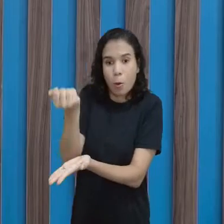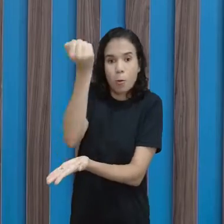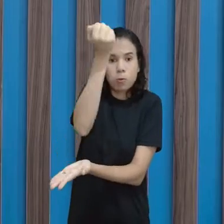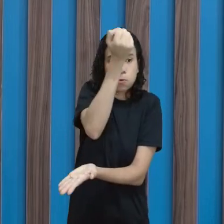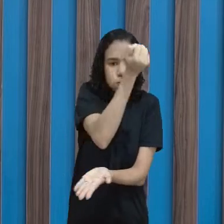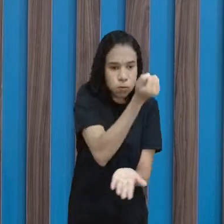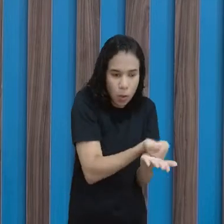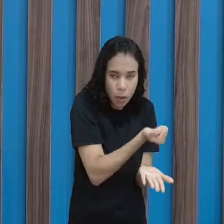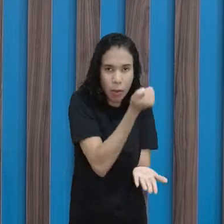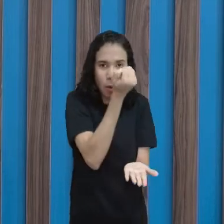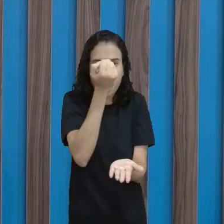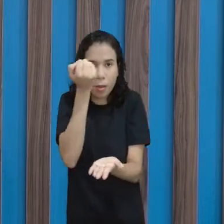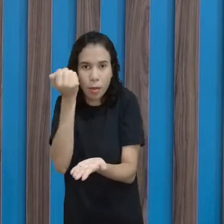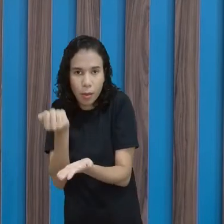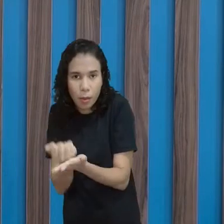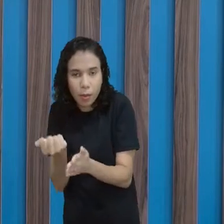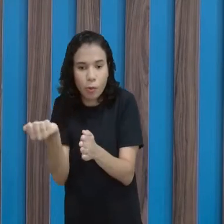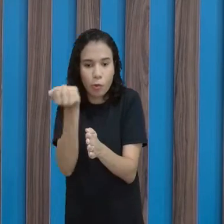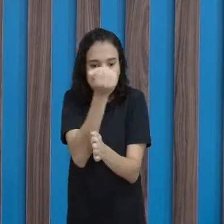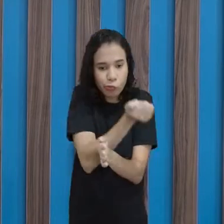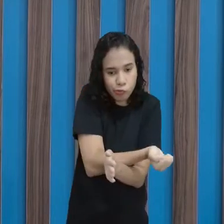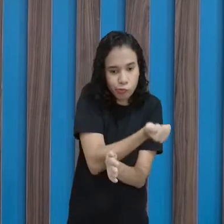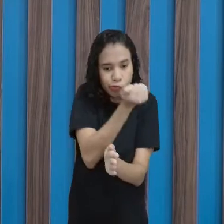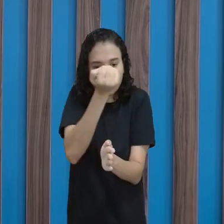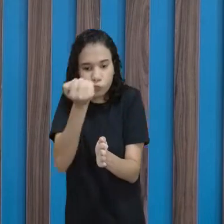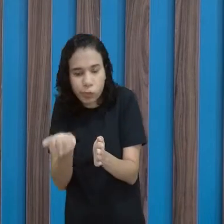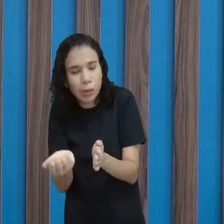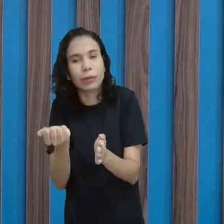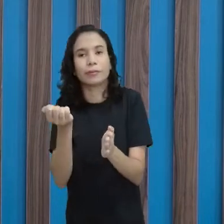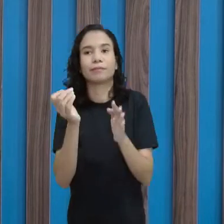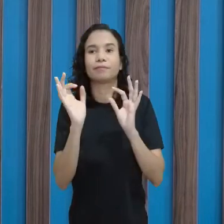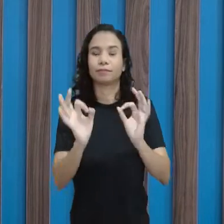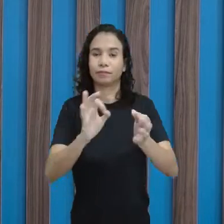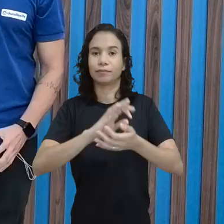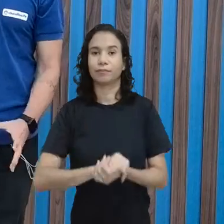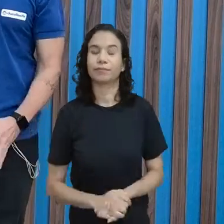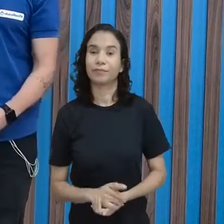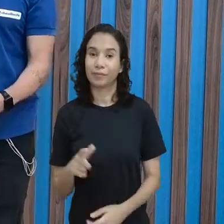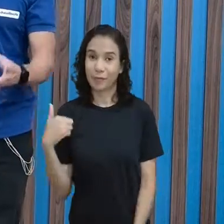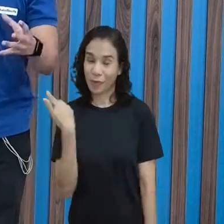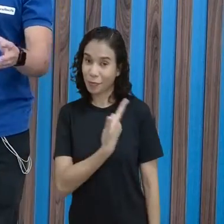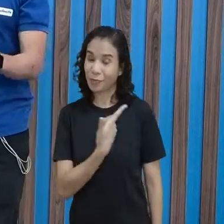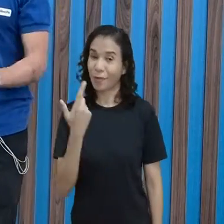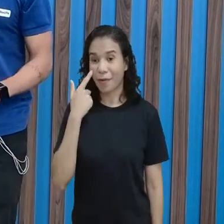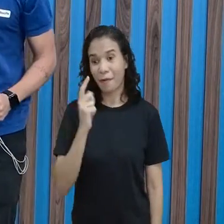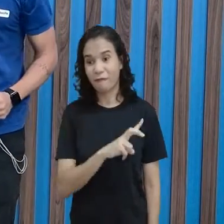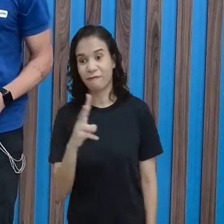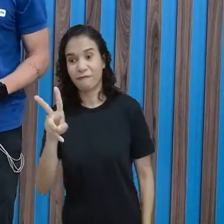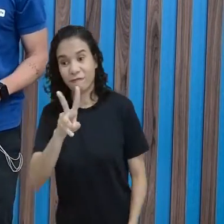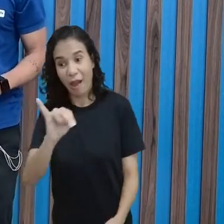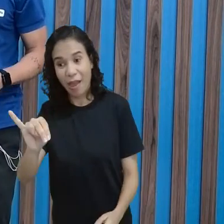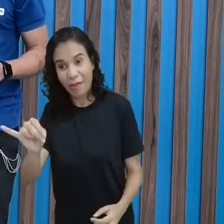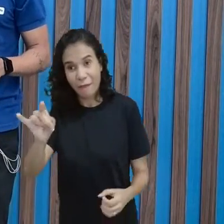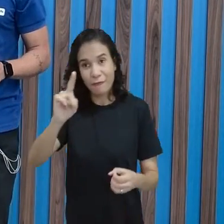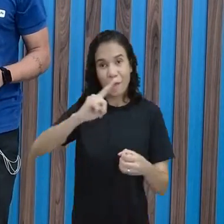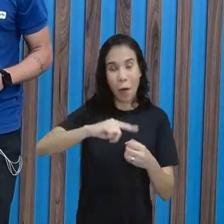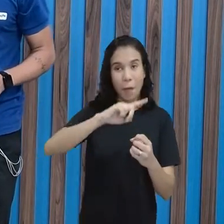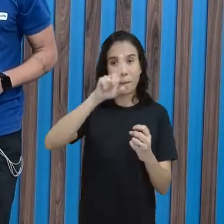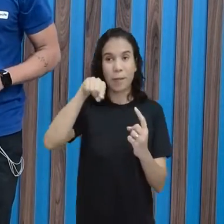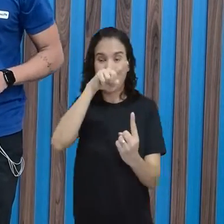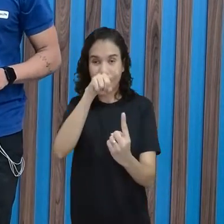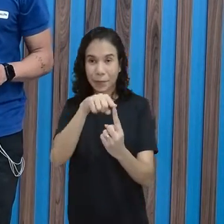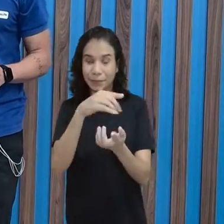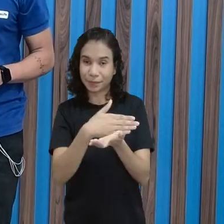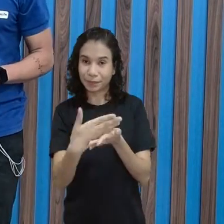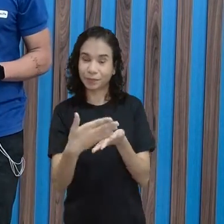cima da rede, de forma que ele não consiga recuperar. A gente vai, vai e volta para o objetivo final. Agora,